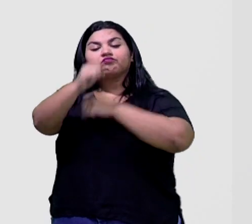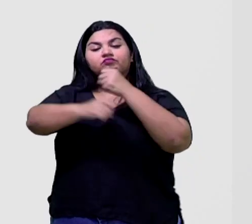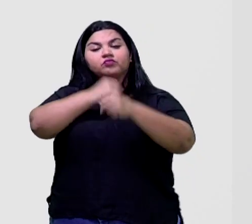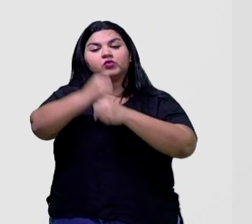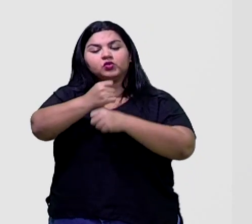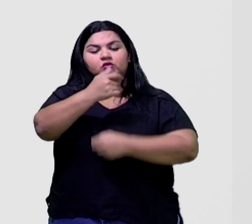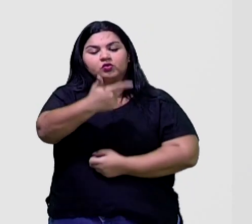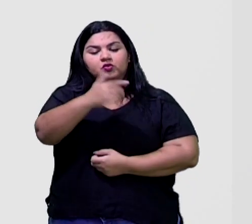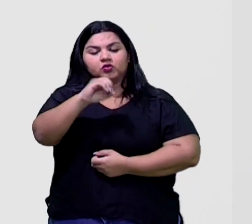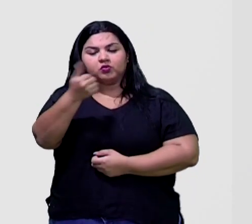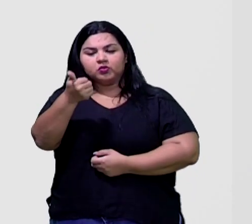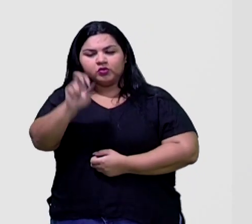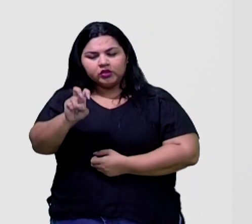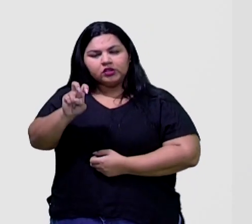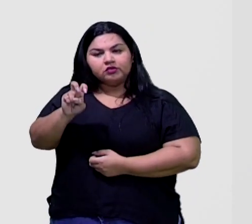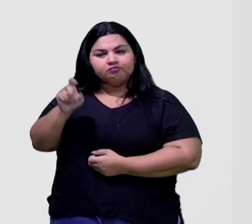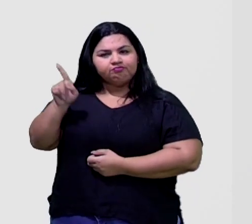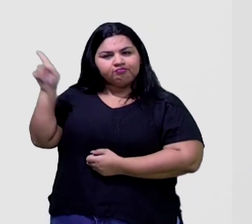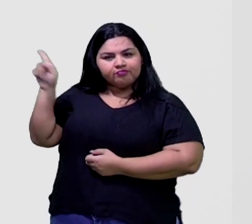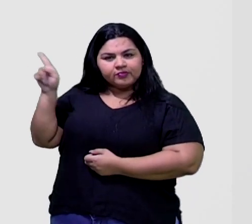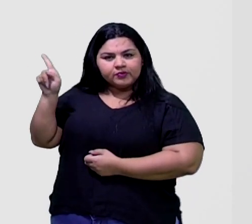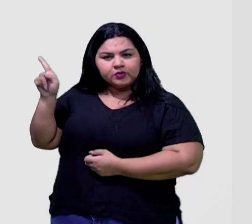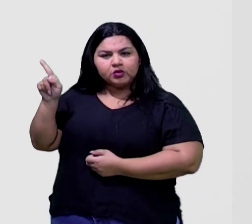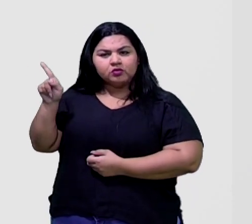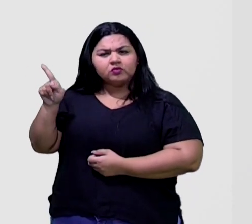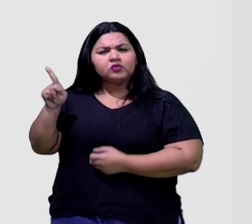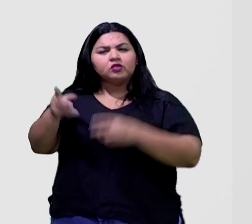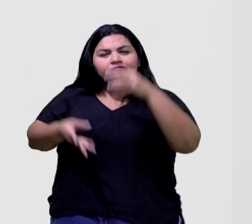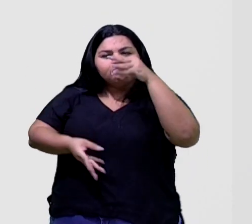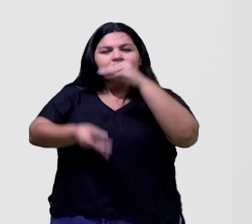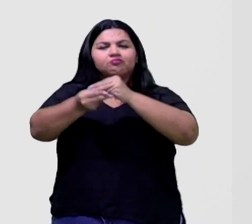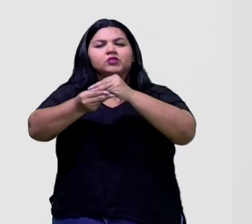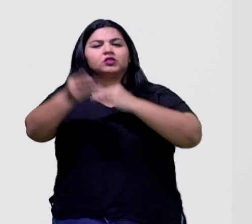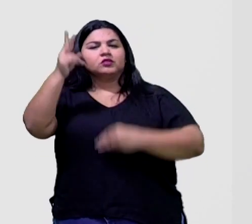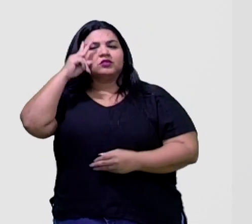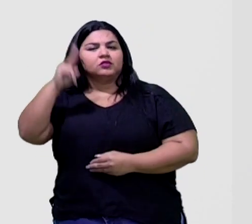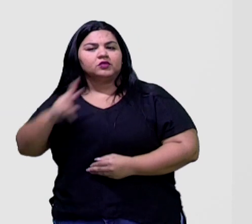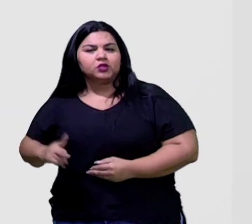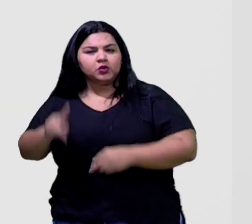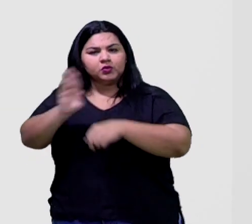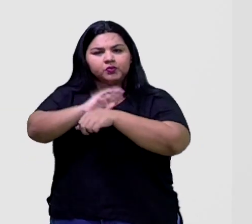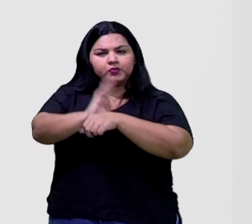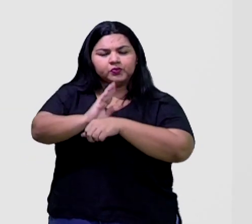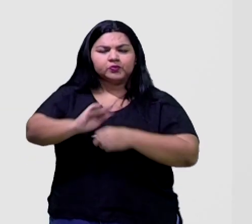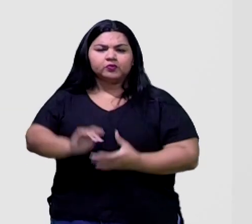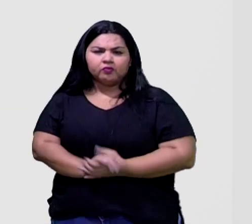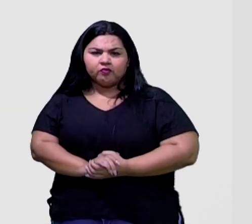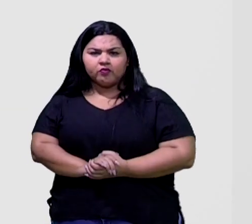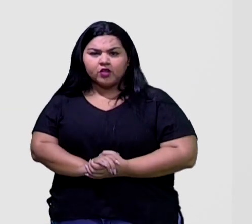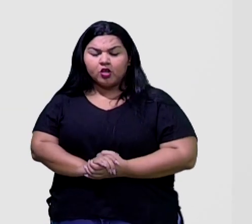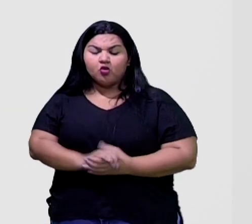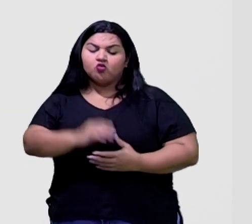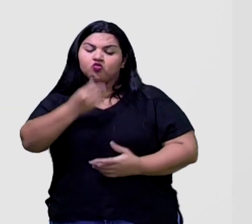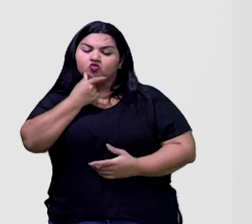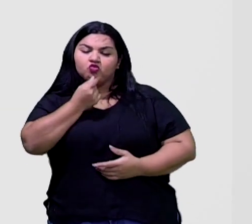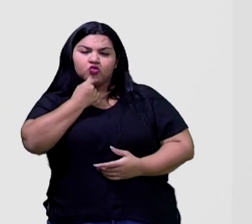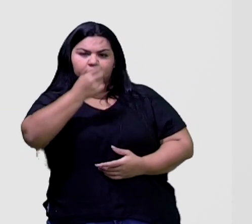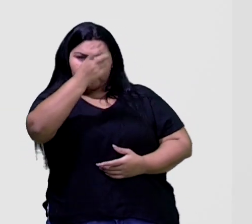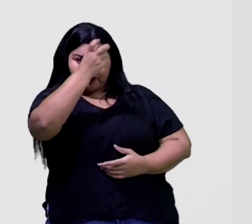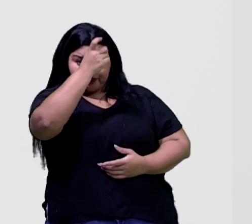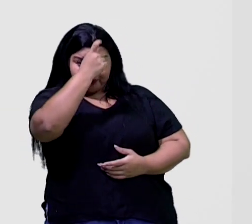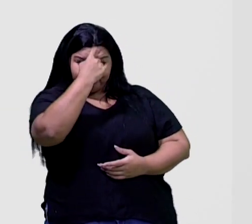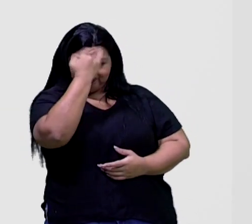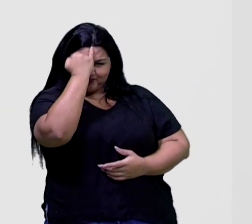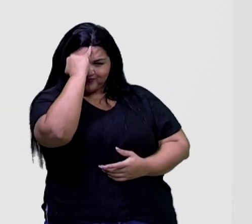olha só, e eu vou ler um pouquinho pra vocês do resumo da história do filme, né? O indiano era um